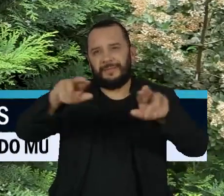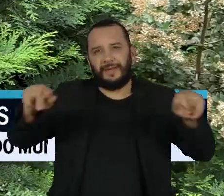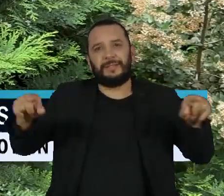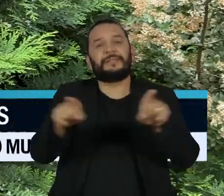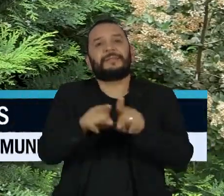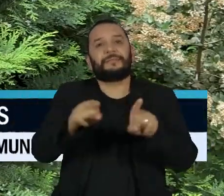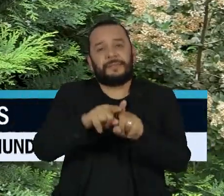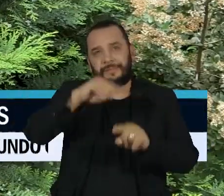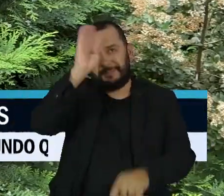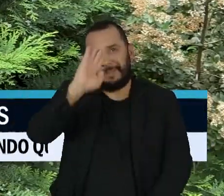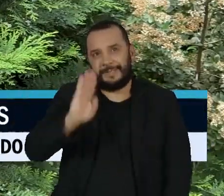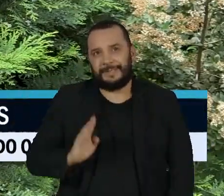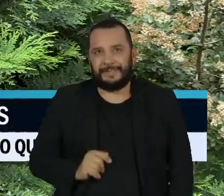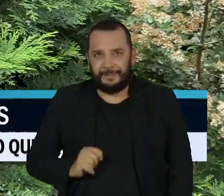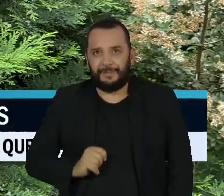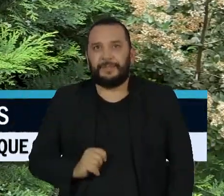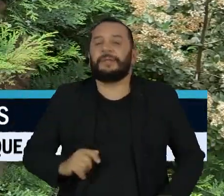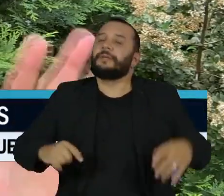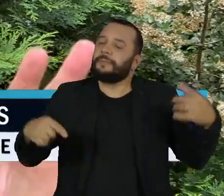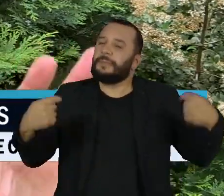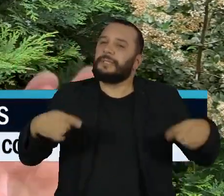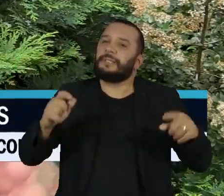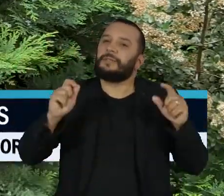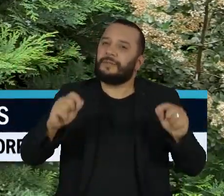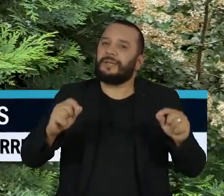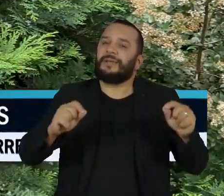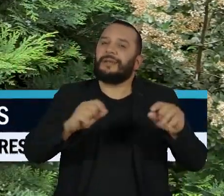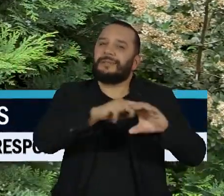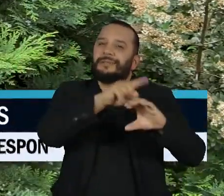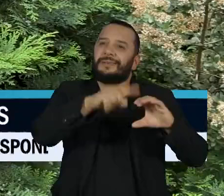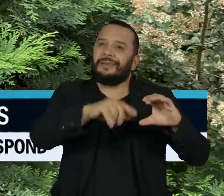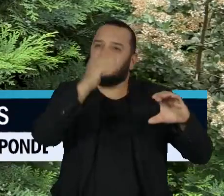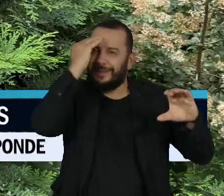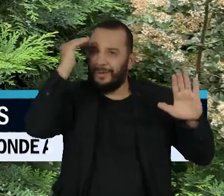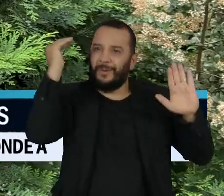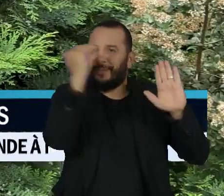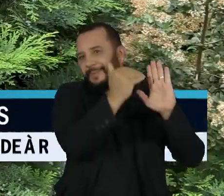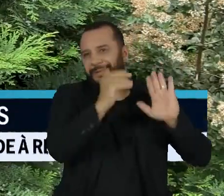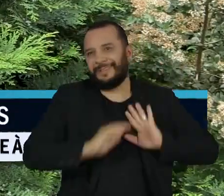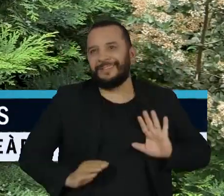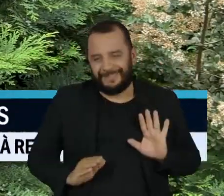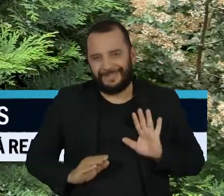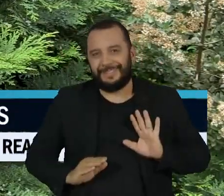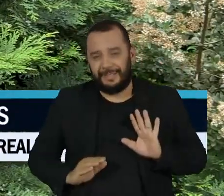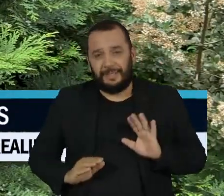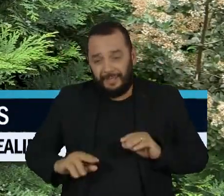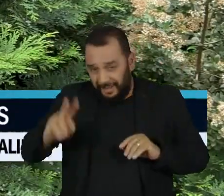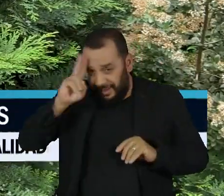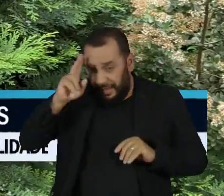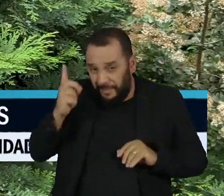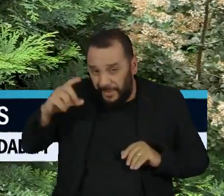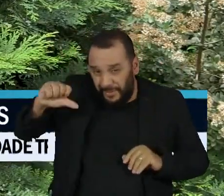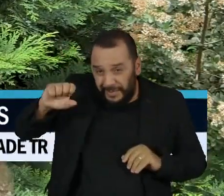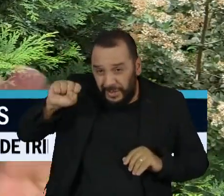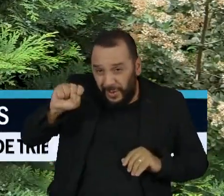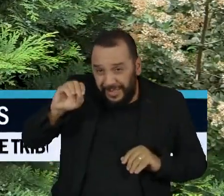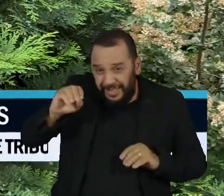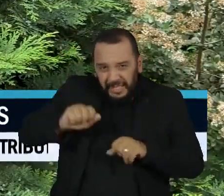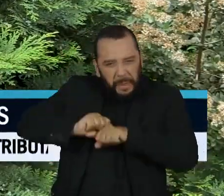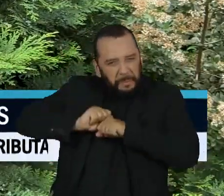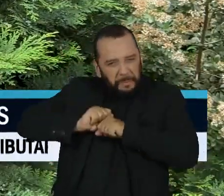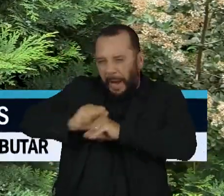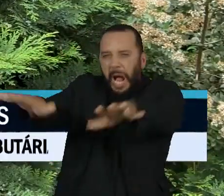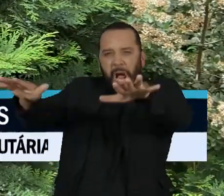Basta cumprir o que a ciência recomenda, que a terrível epidemia dos anos 80 será controlada antes